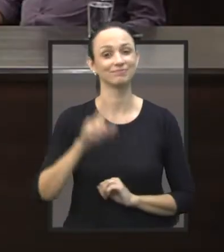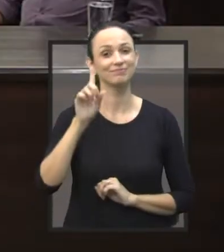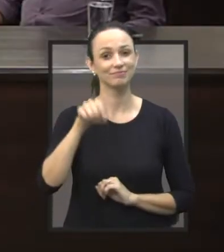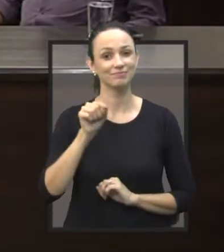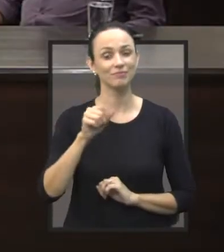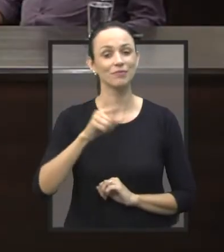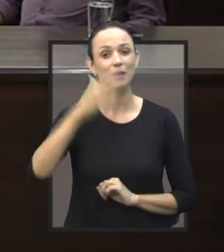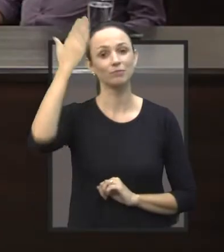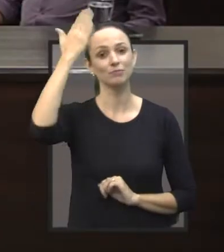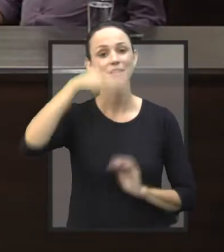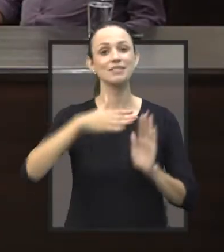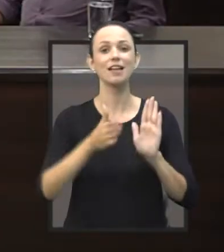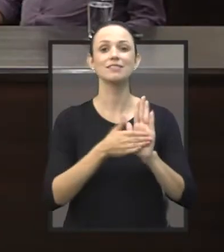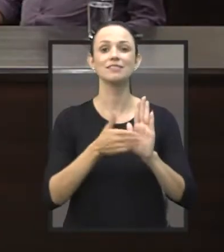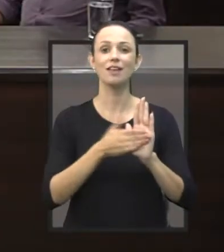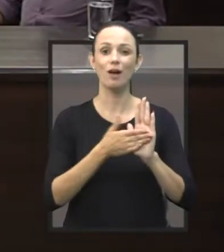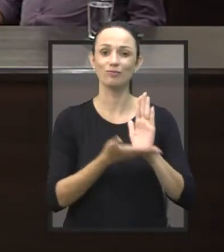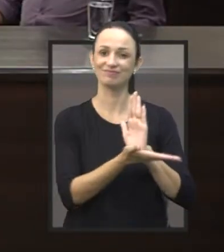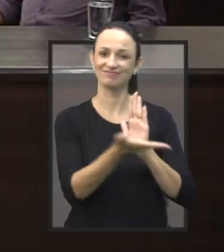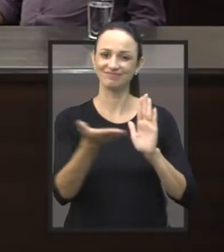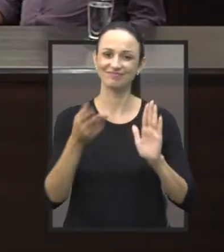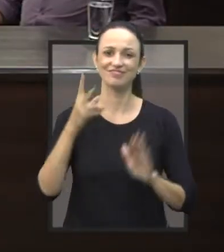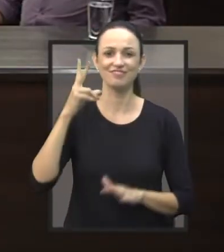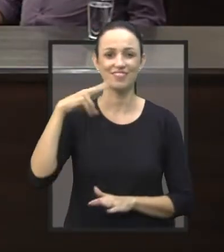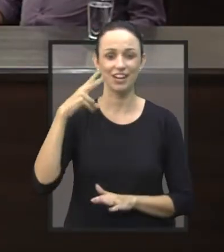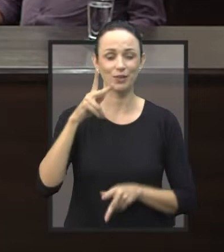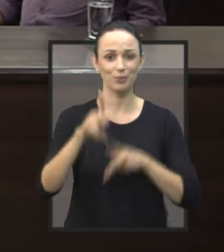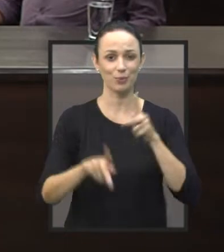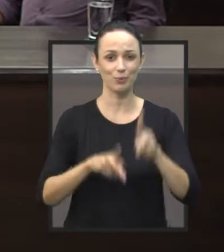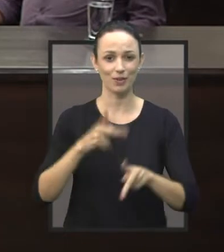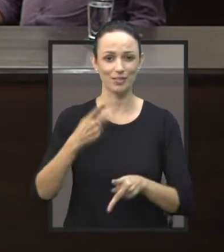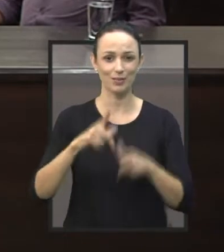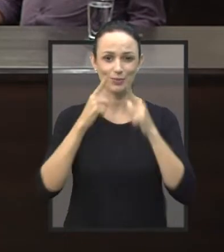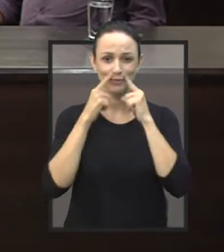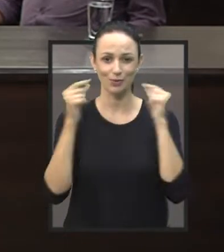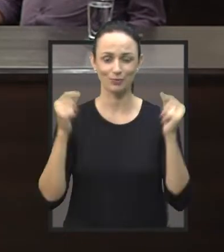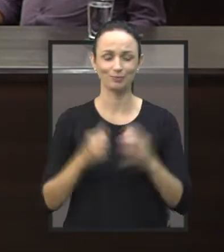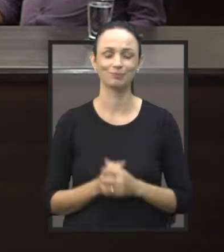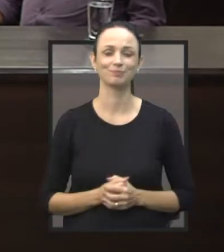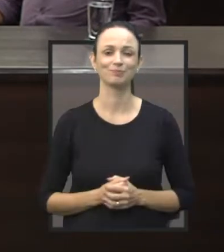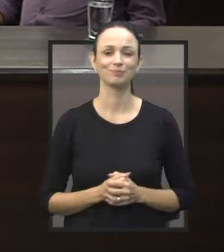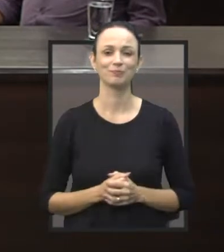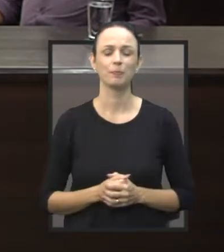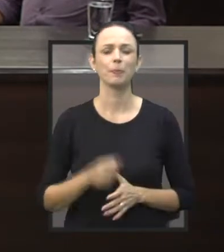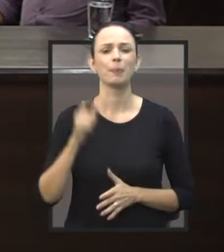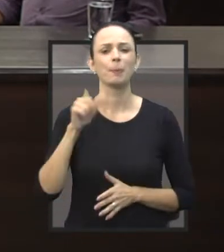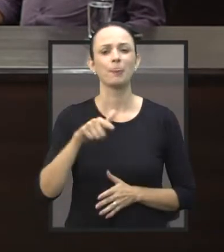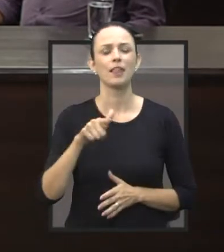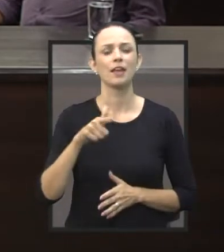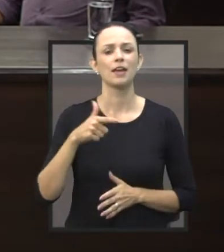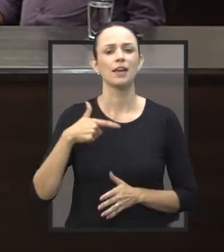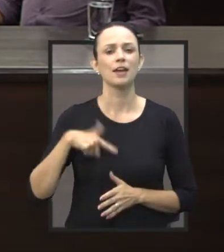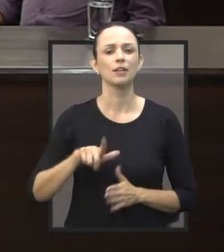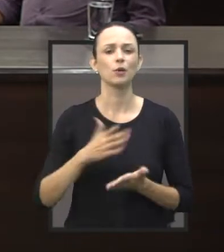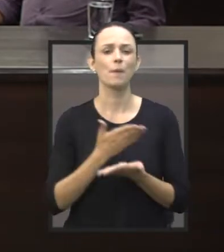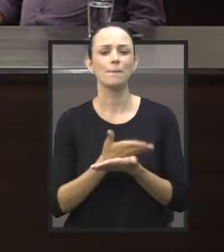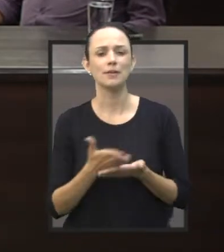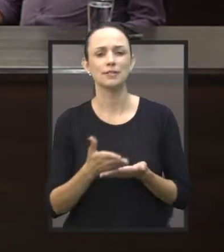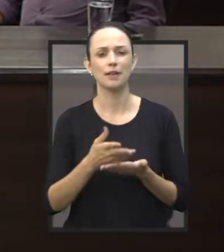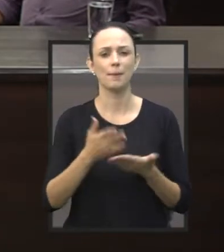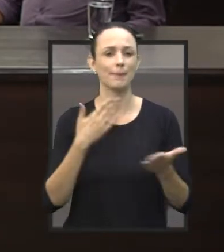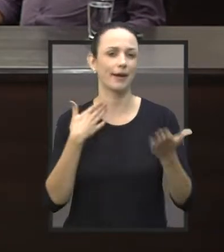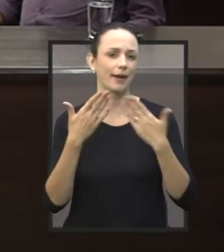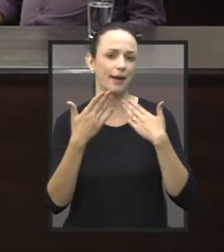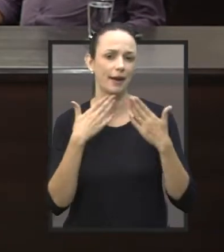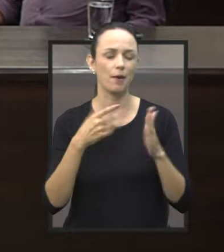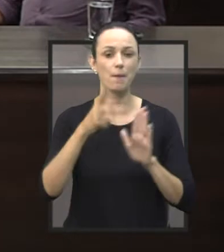prestação de contas do vereador com a população jaoense. Sim. Leandro, a gente vai começar o nosso bate-papo falando de um projeto de